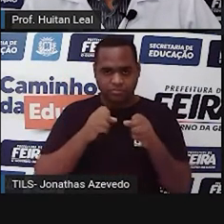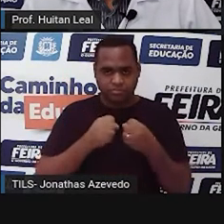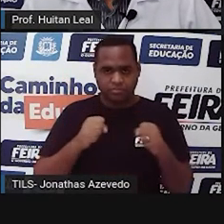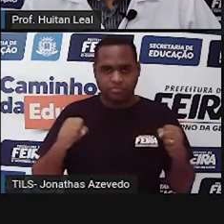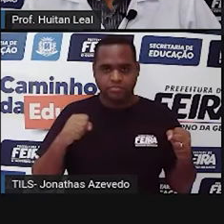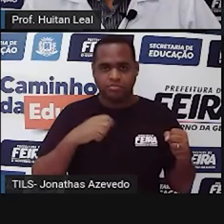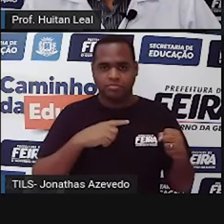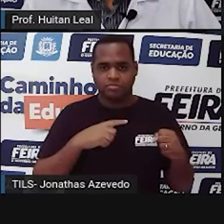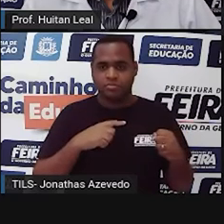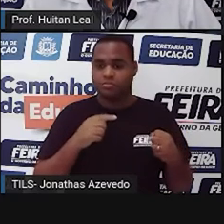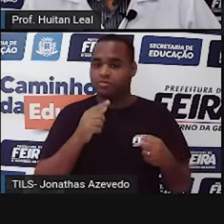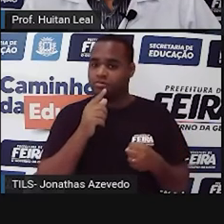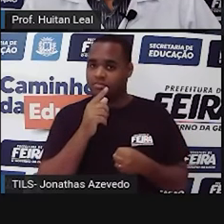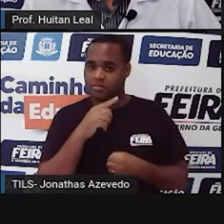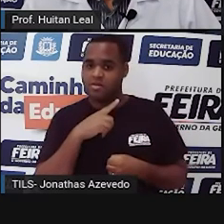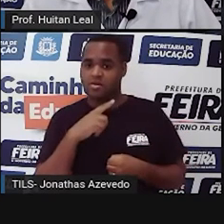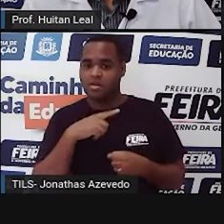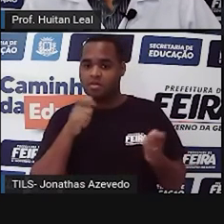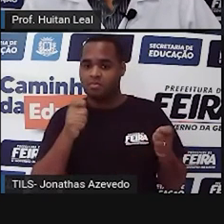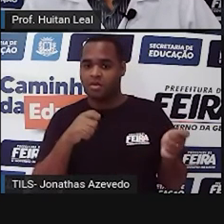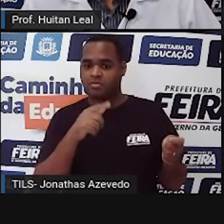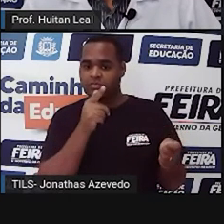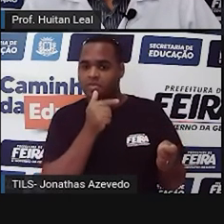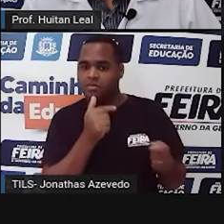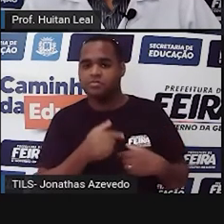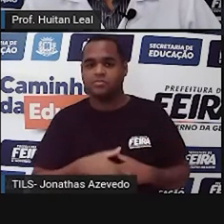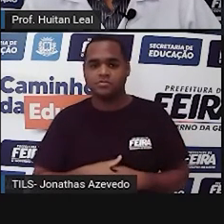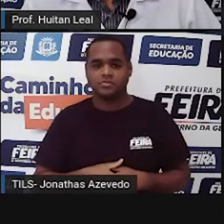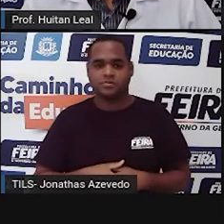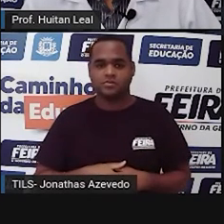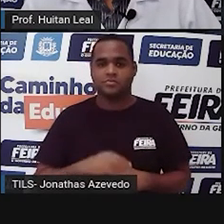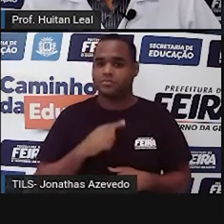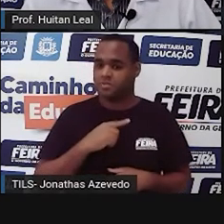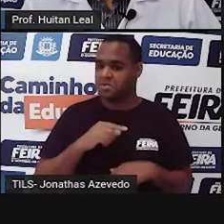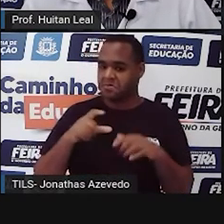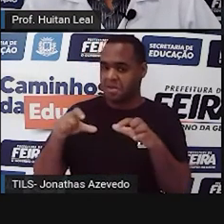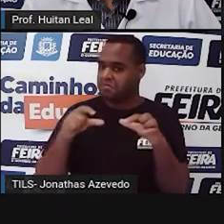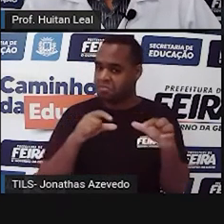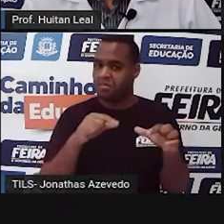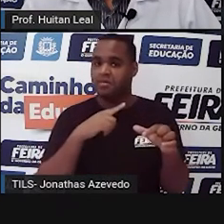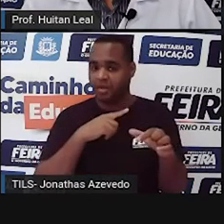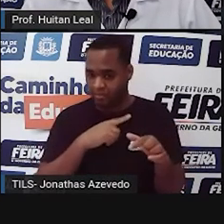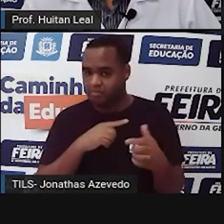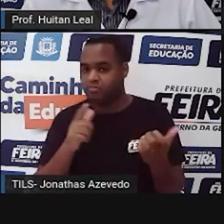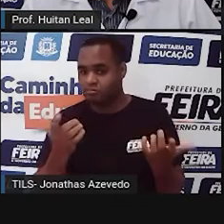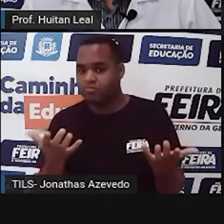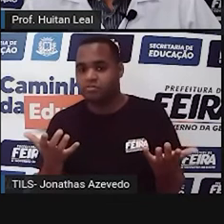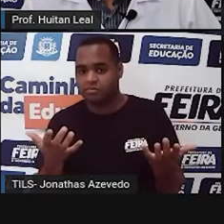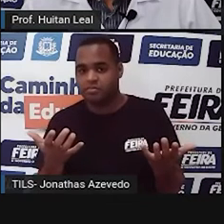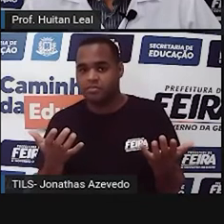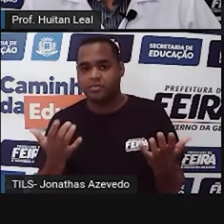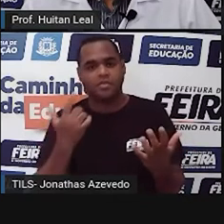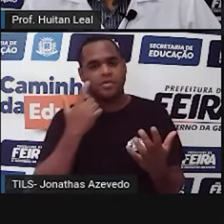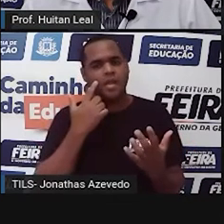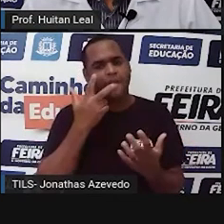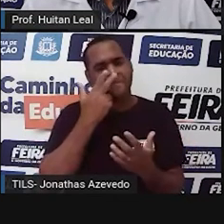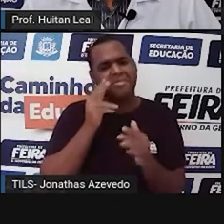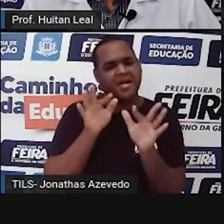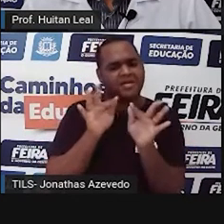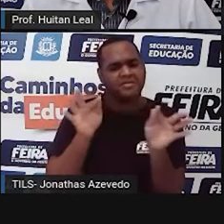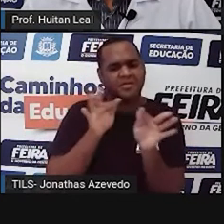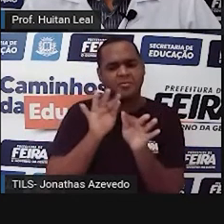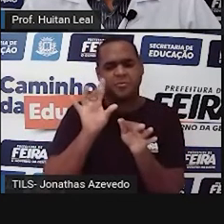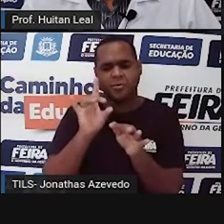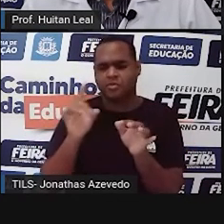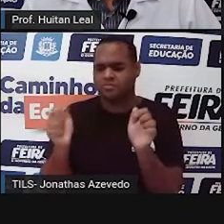composta de água. Então, tem um vazamento em algum lugar. E elas não estão simplesmente aí